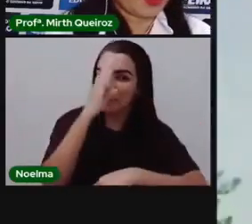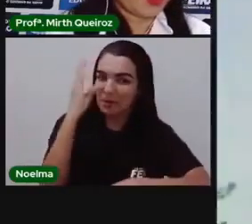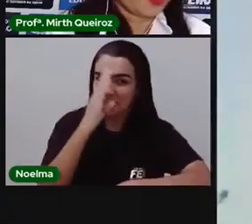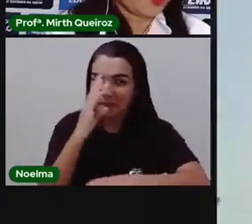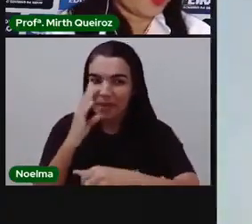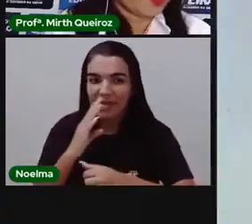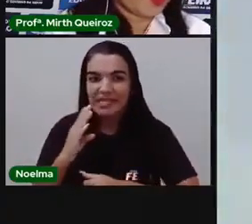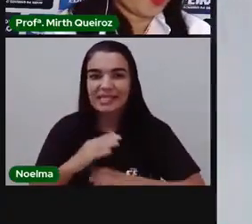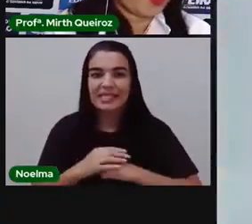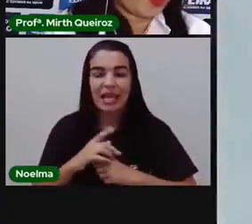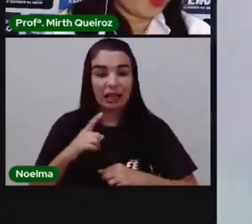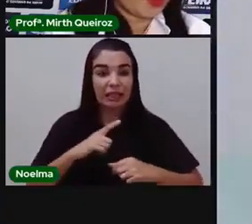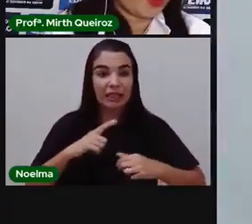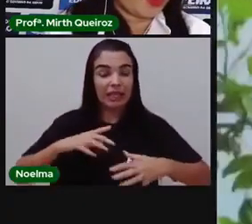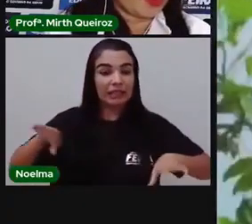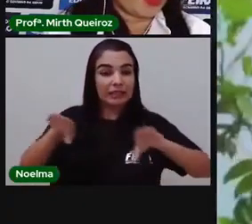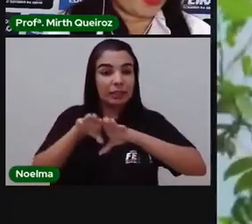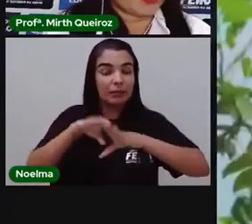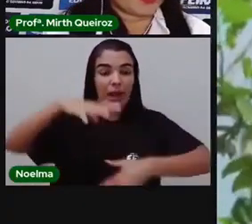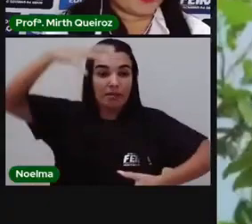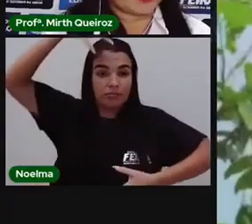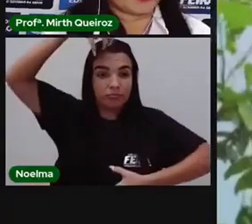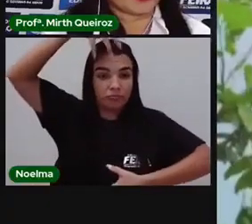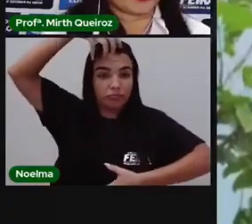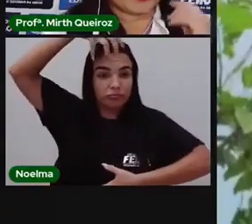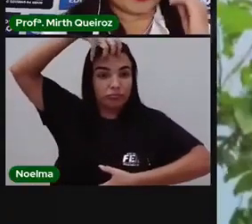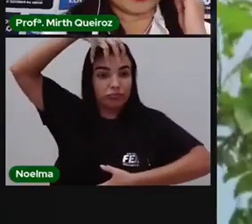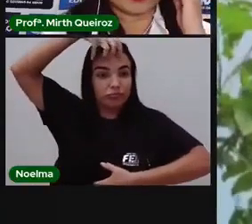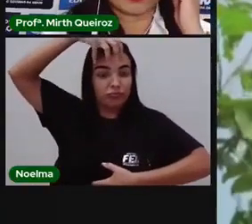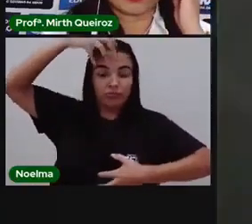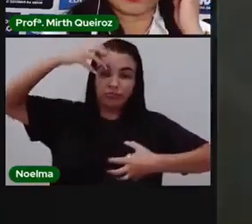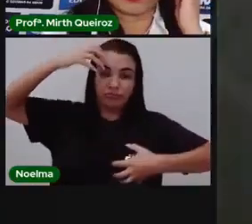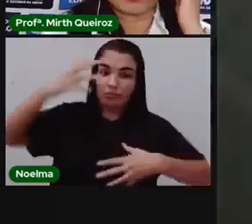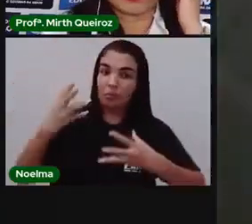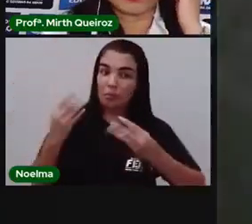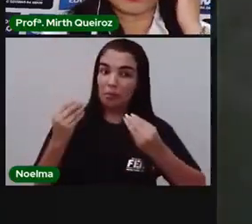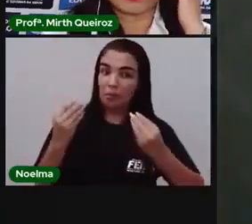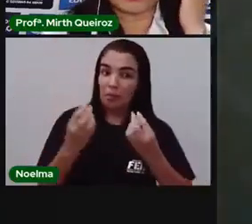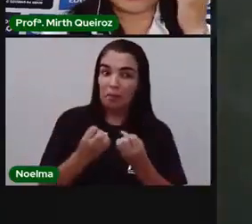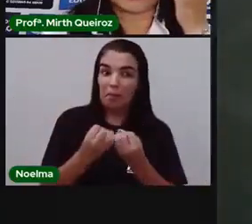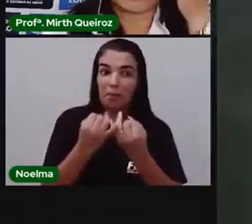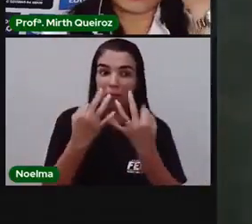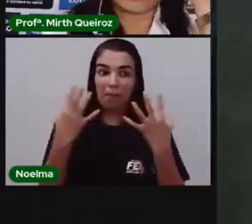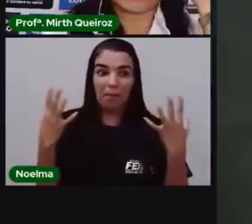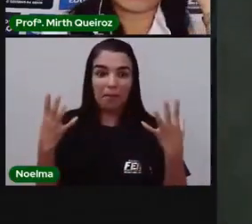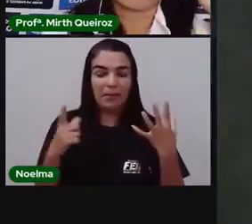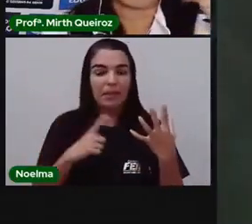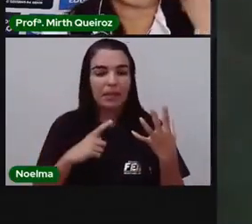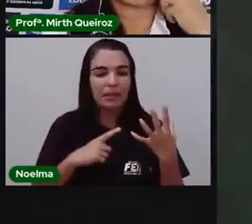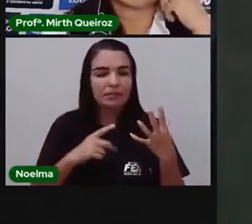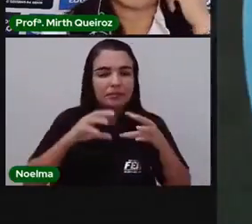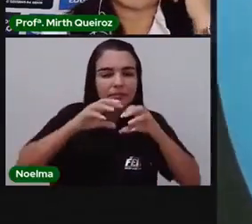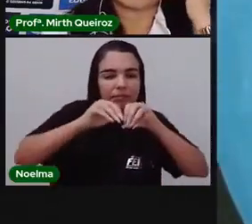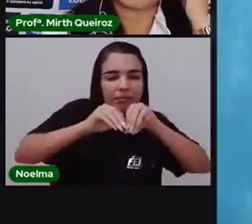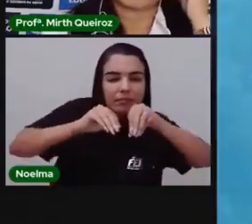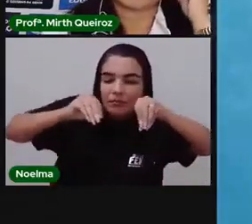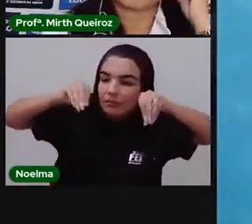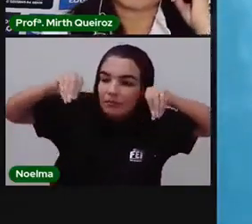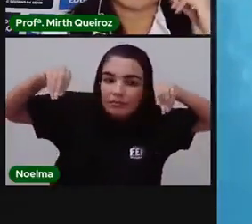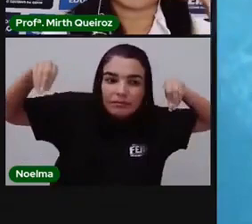disso, o Brasil é o país com o maior número de primatas conhecidos. Vivemos em uma região muito privilegiada.